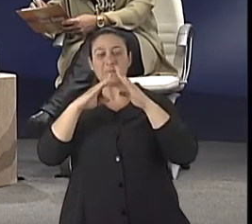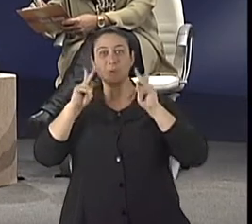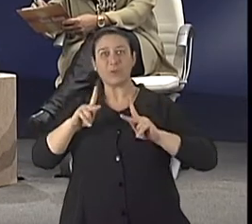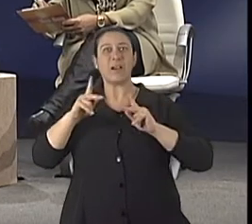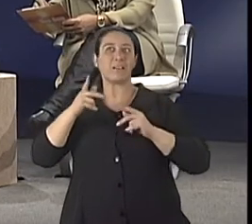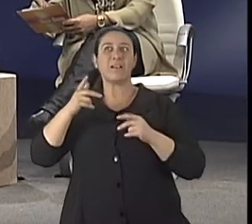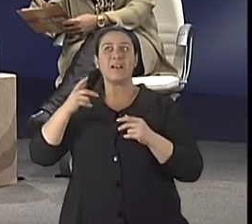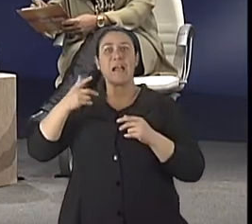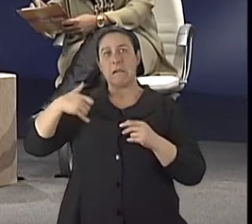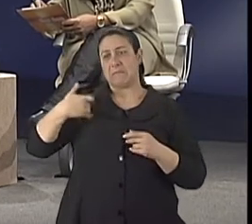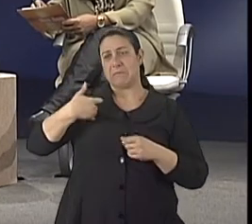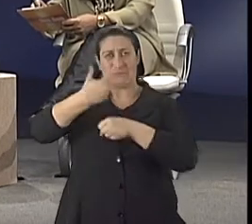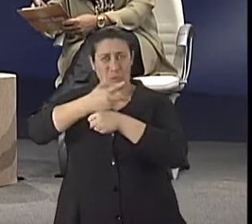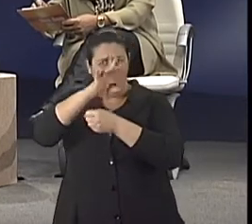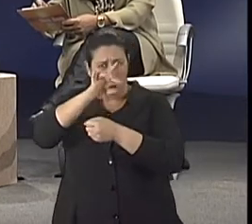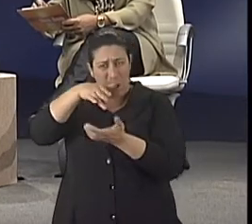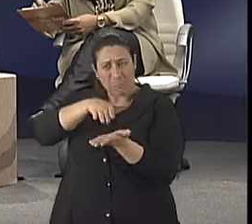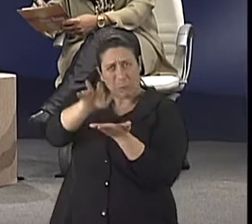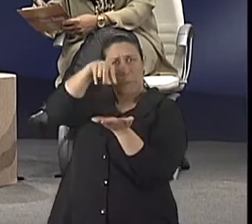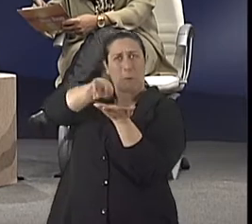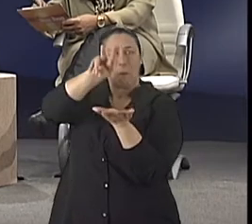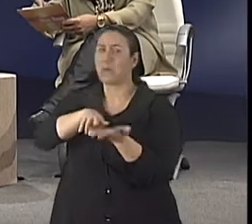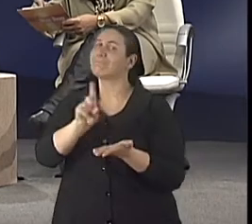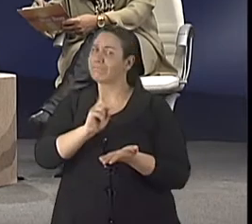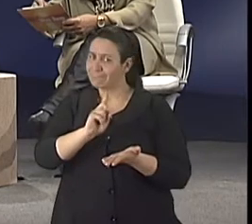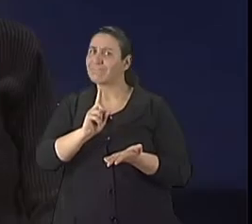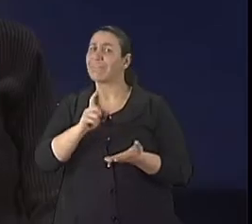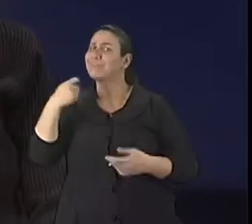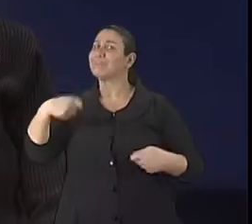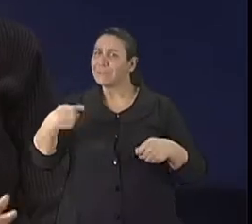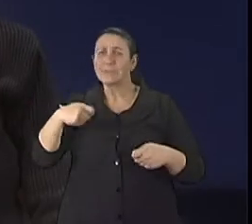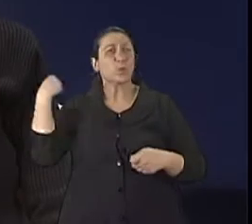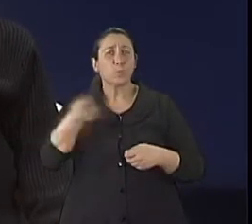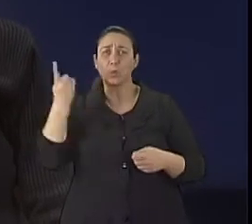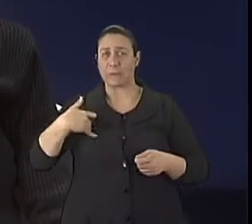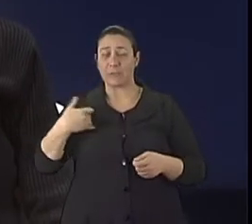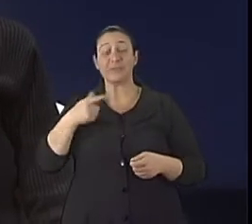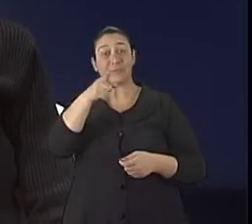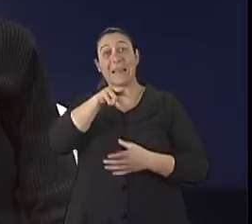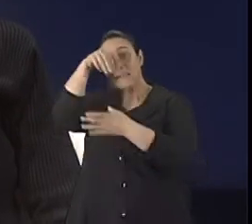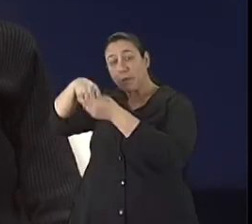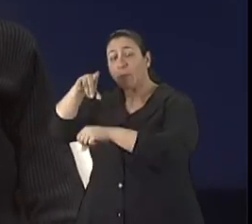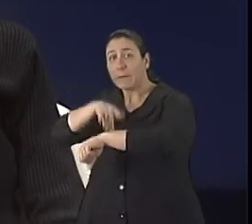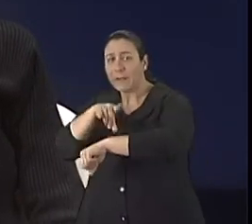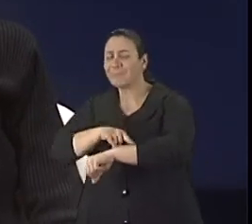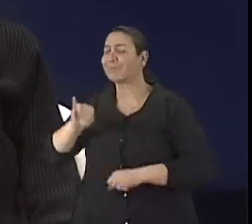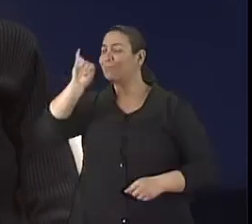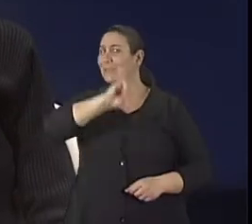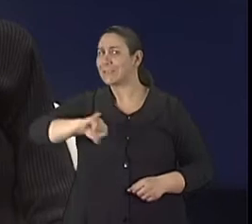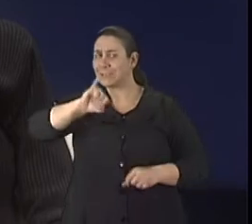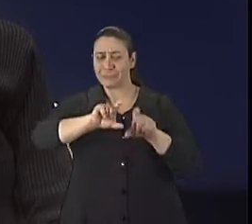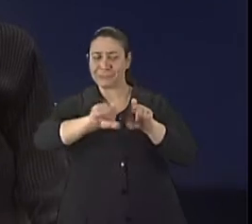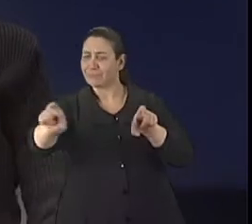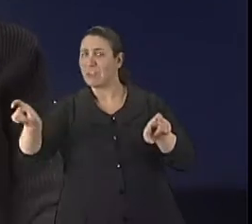Exatamente. E as barras também no banheiro? As barras no banheiro sempre. As barras eu coloco, não precisa ser idoso também. Porque eu acho que banheira é perigoso